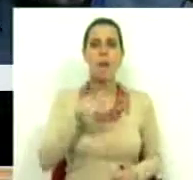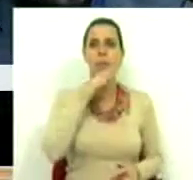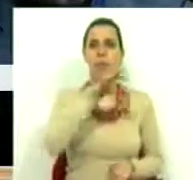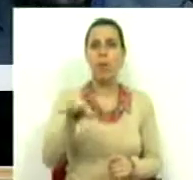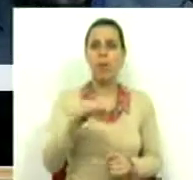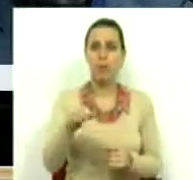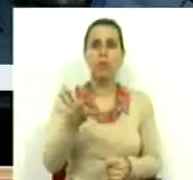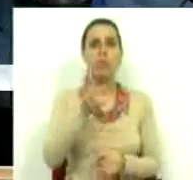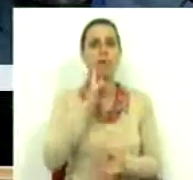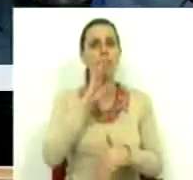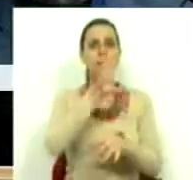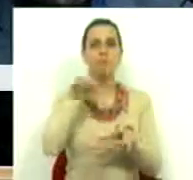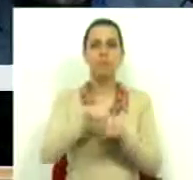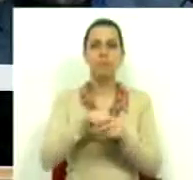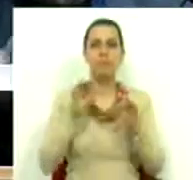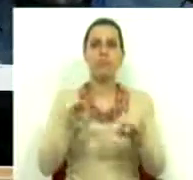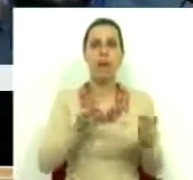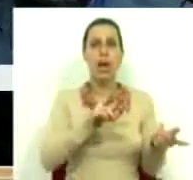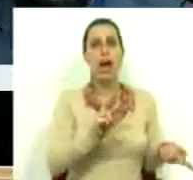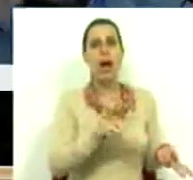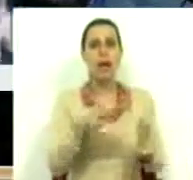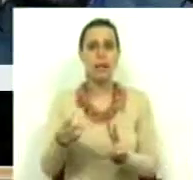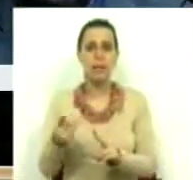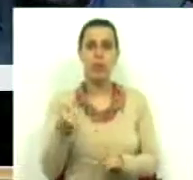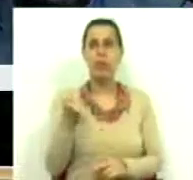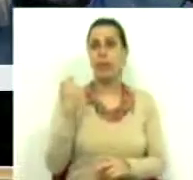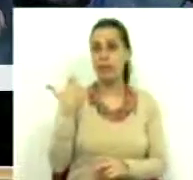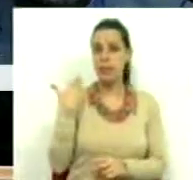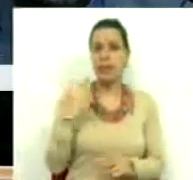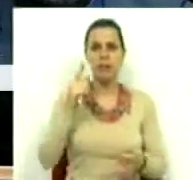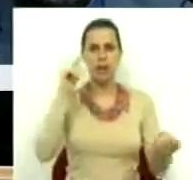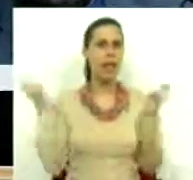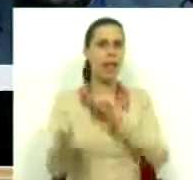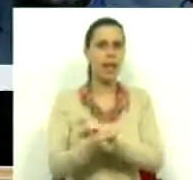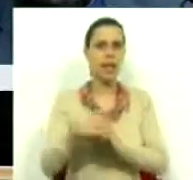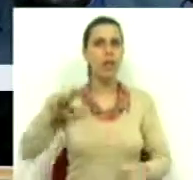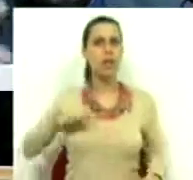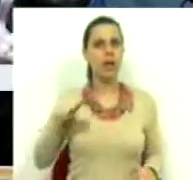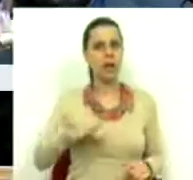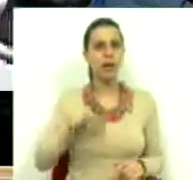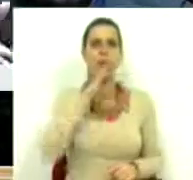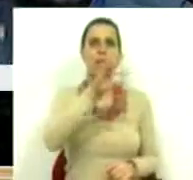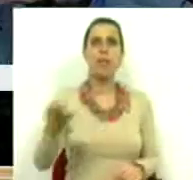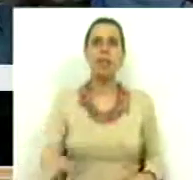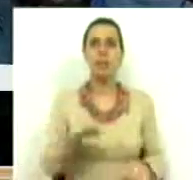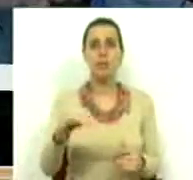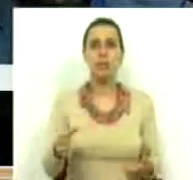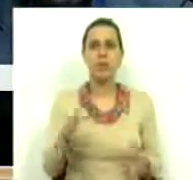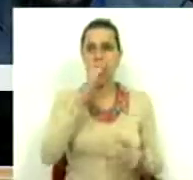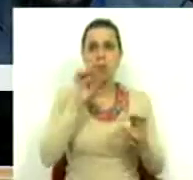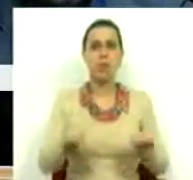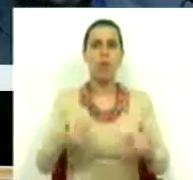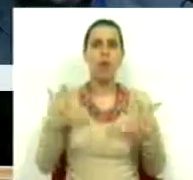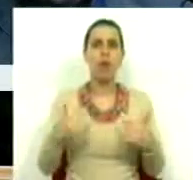família, de forma a contemplar alterações recentes e radicais dos rendimentos das famílias. É uma